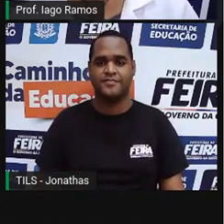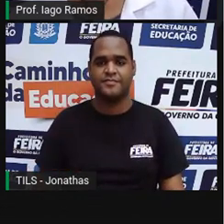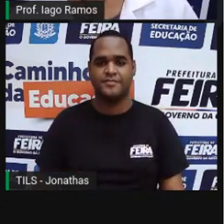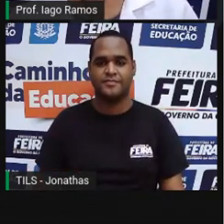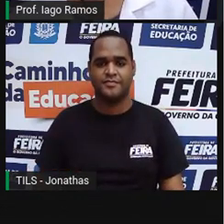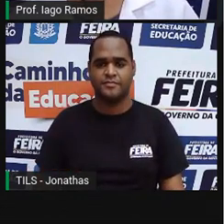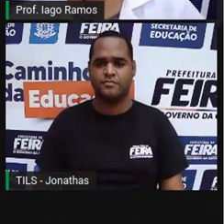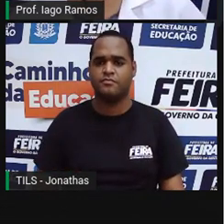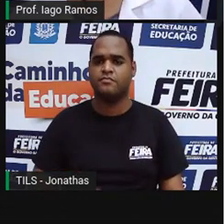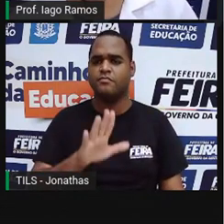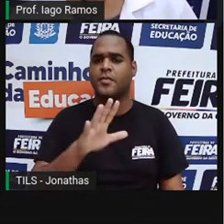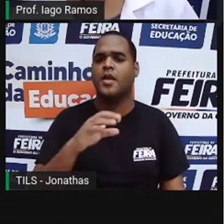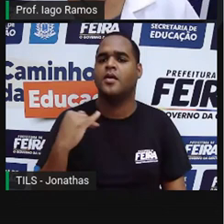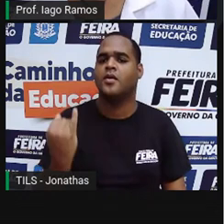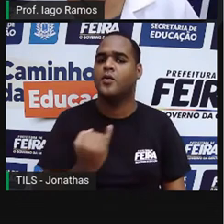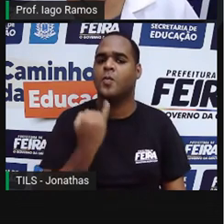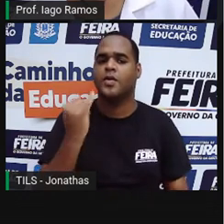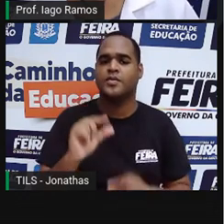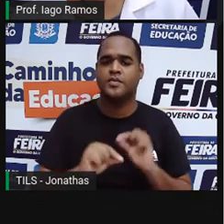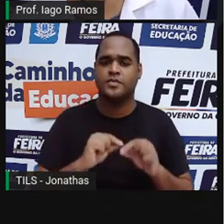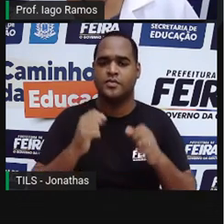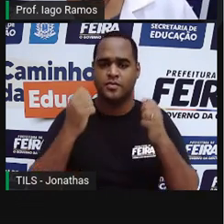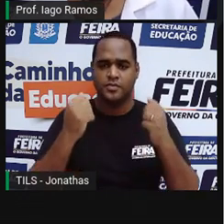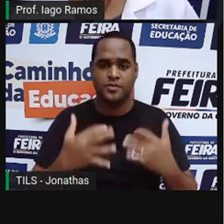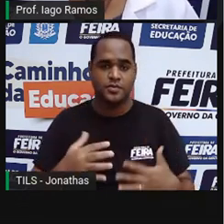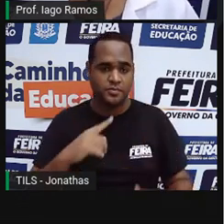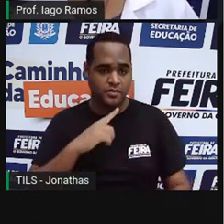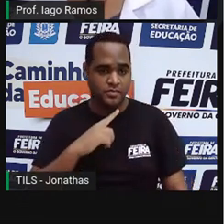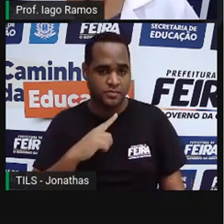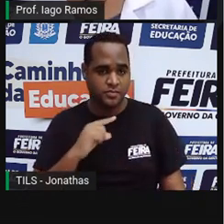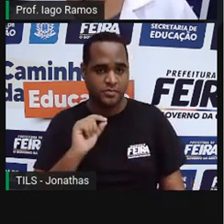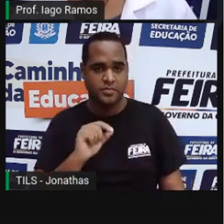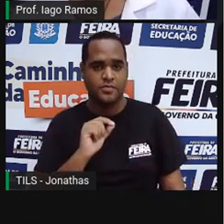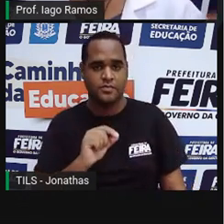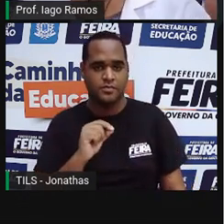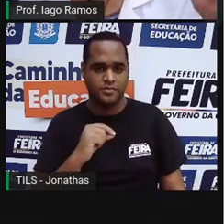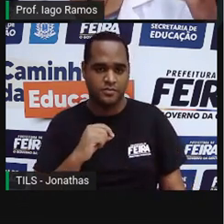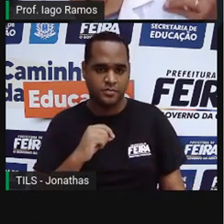o que foi importante aqui para essa aula?